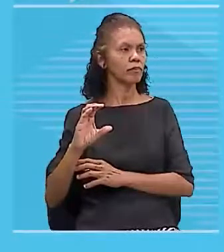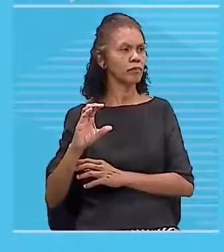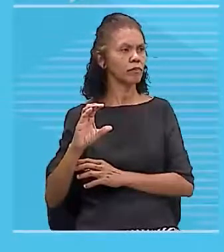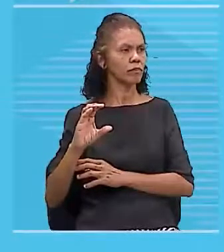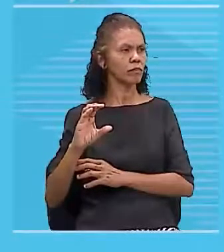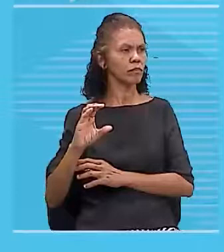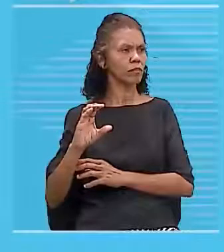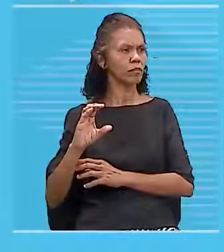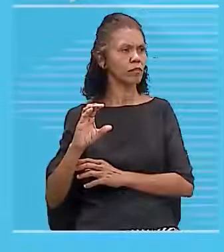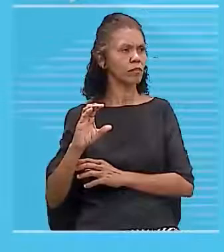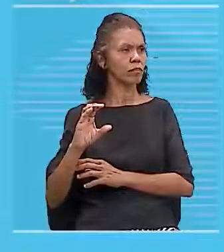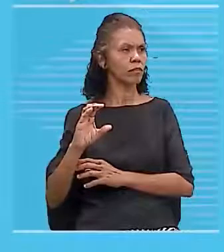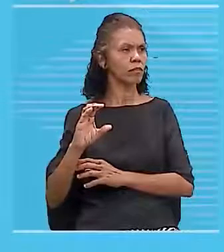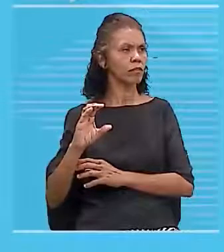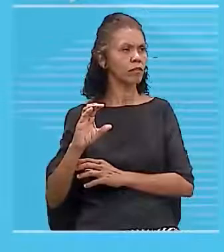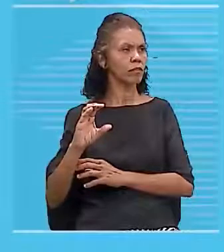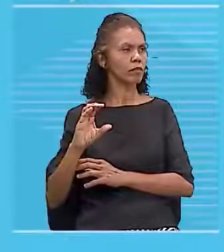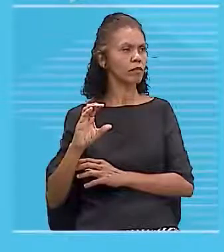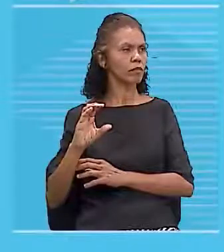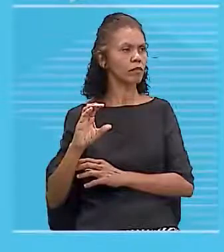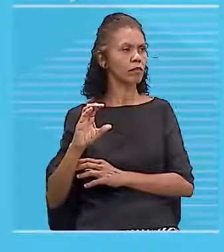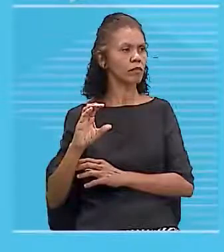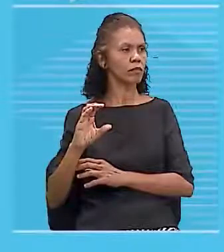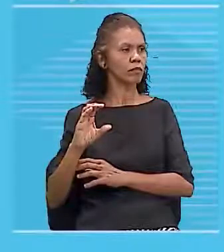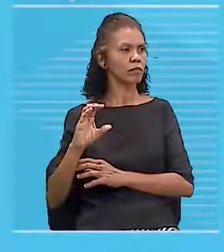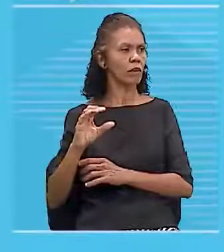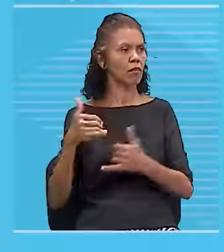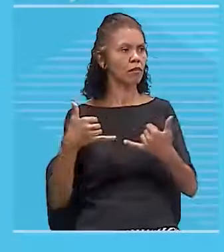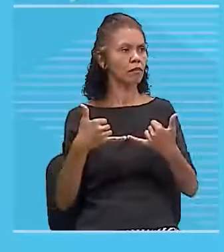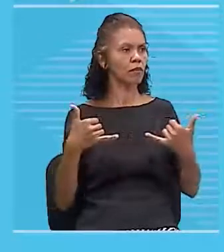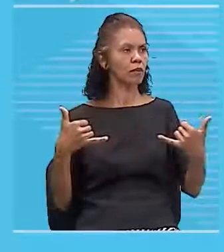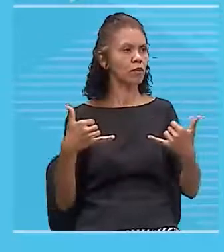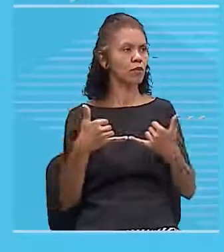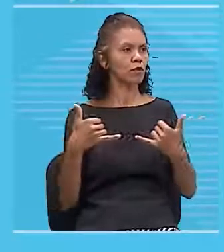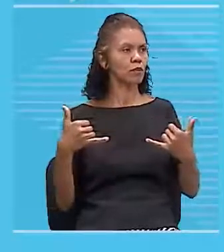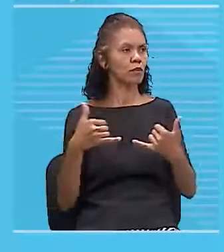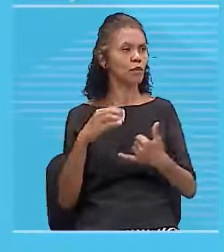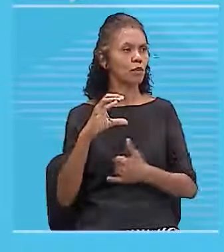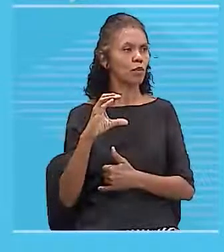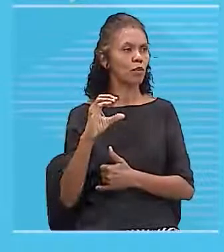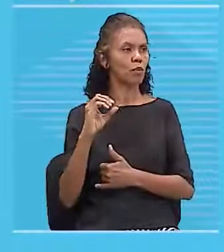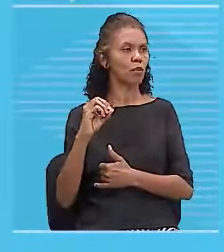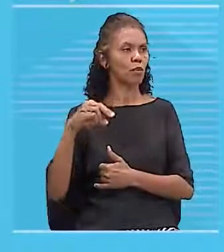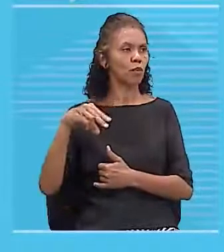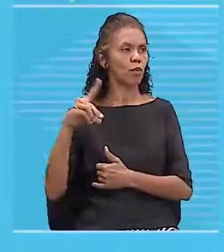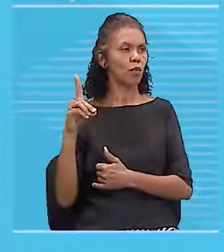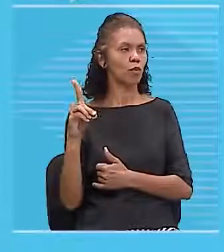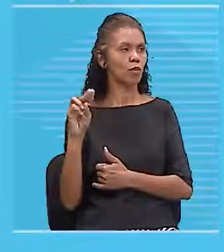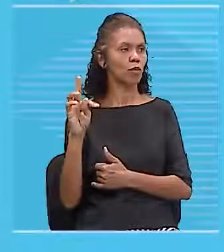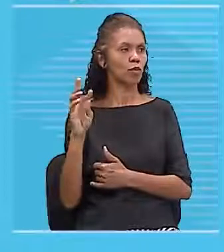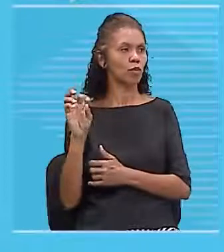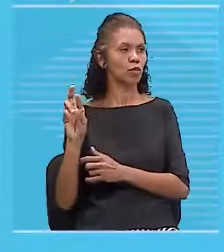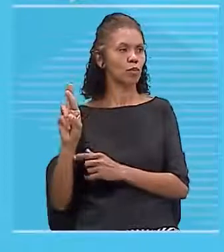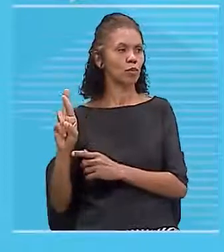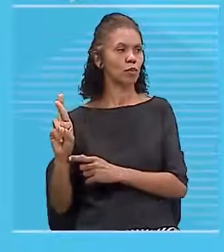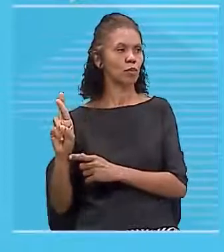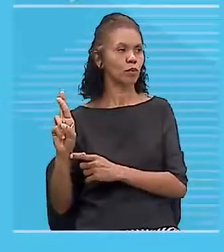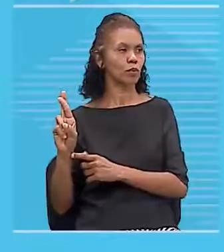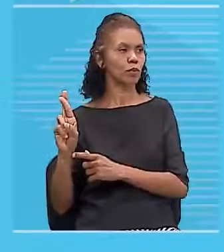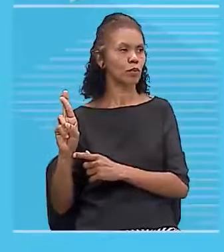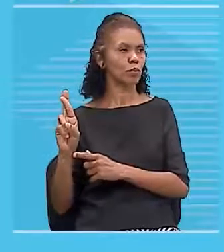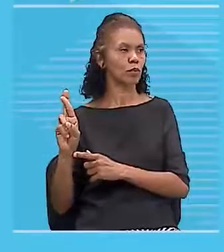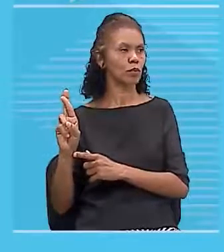condutor, em um fio condutor, eu conseguia